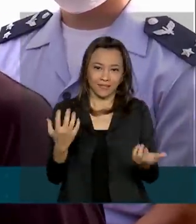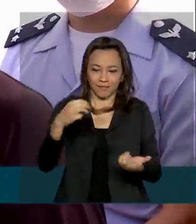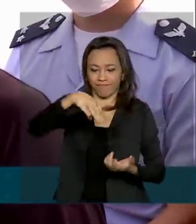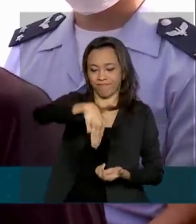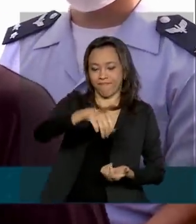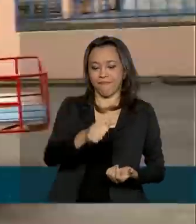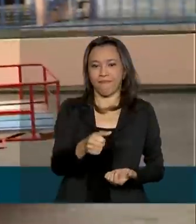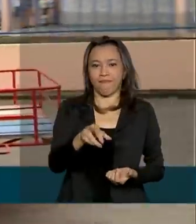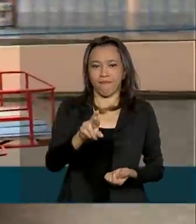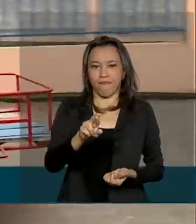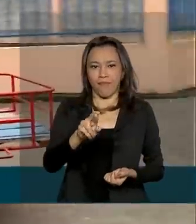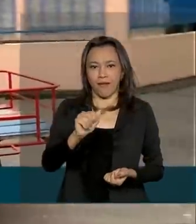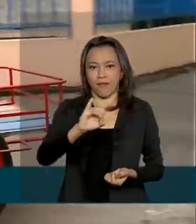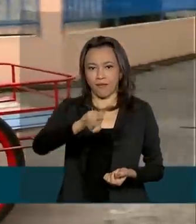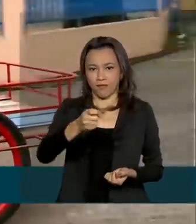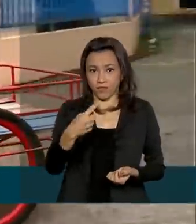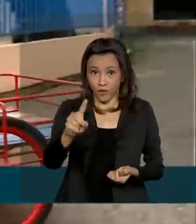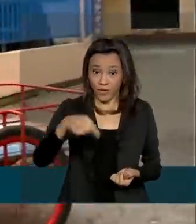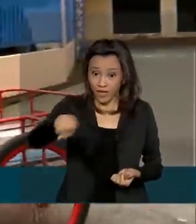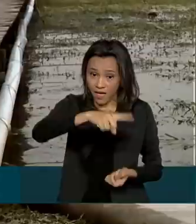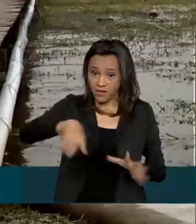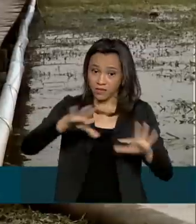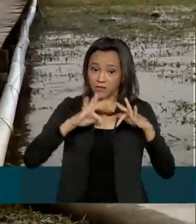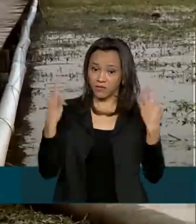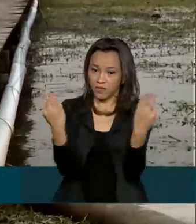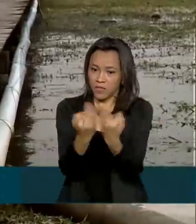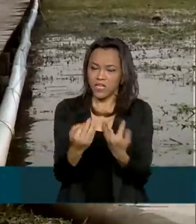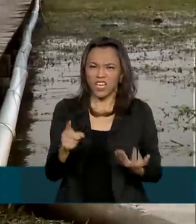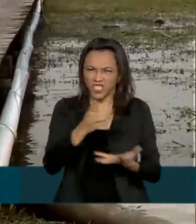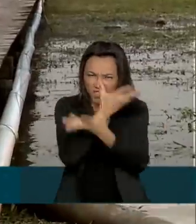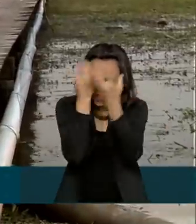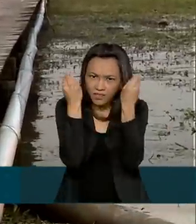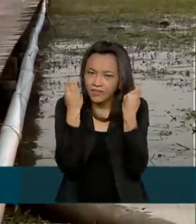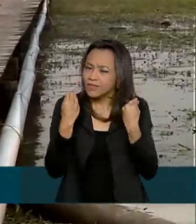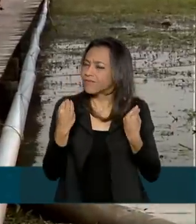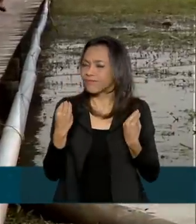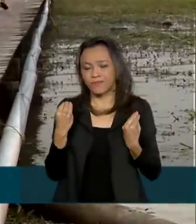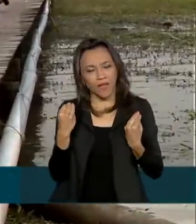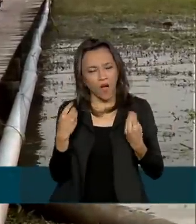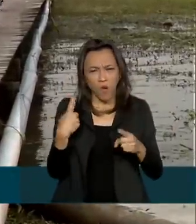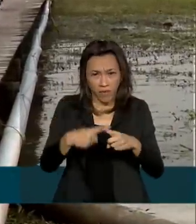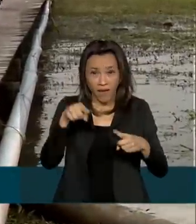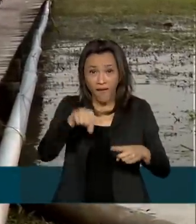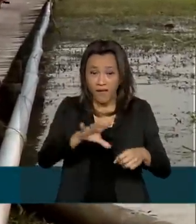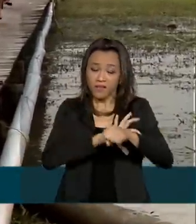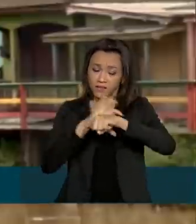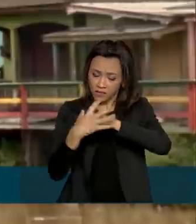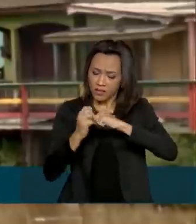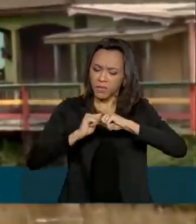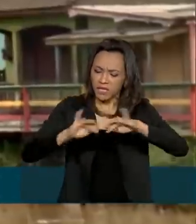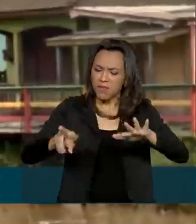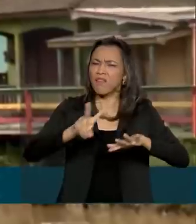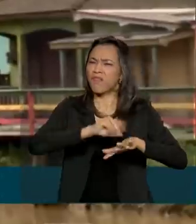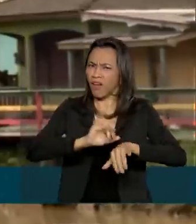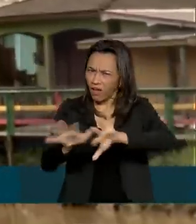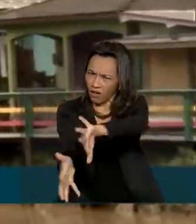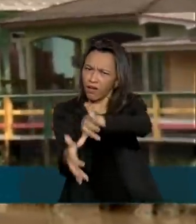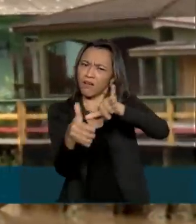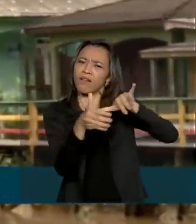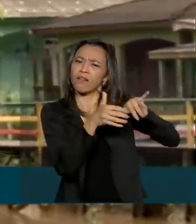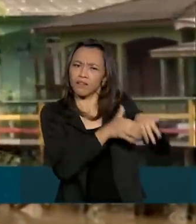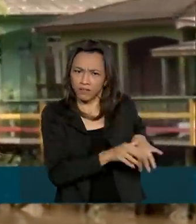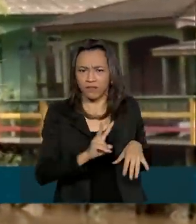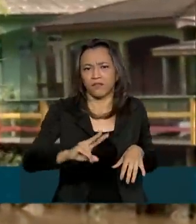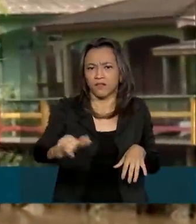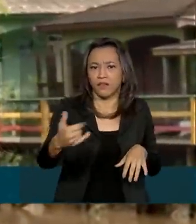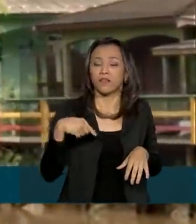de pandemia, as famílias do Marajó não estão esquecidas. Porque essa pandemia vai passar, esse momento vai